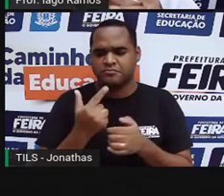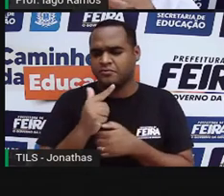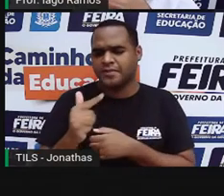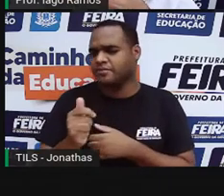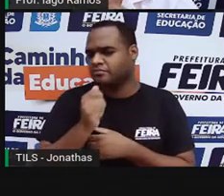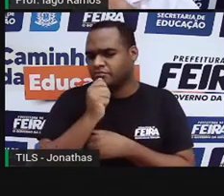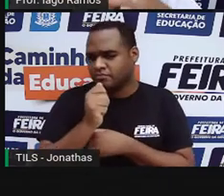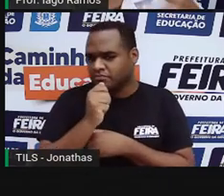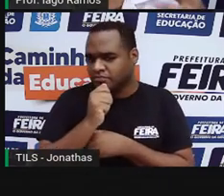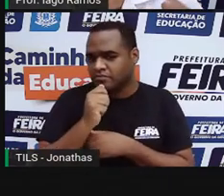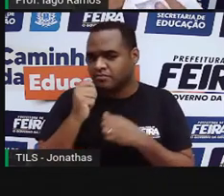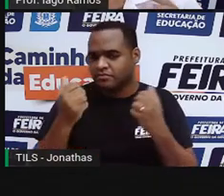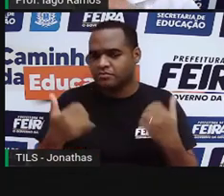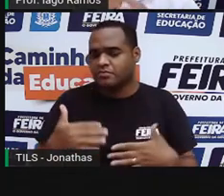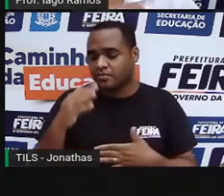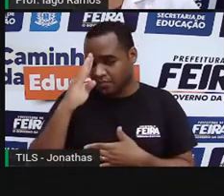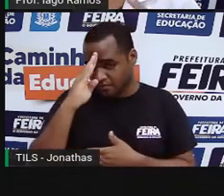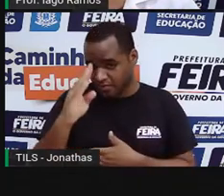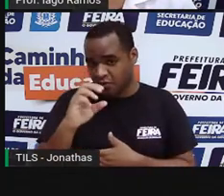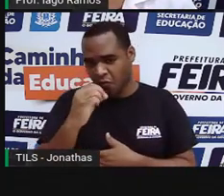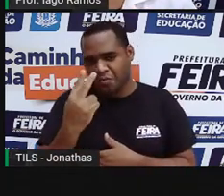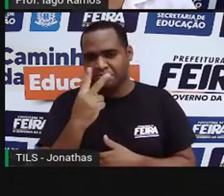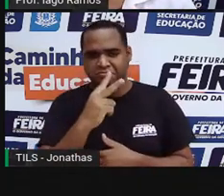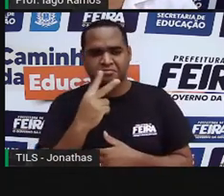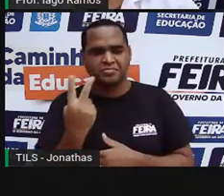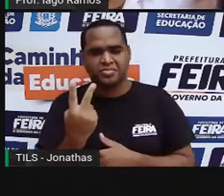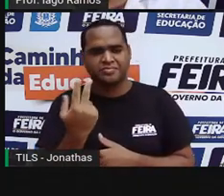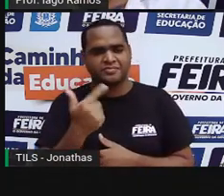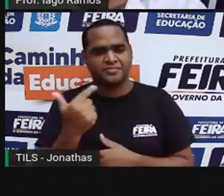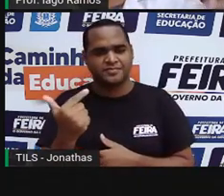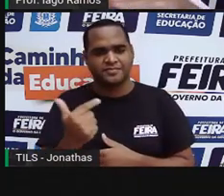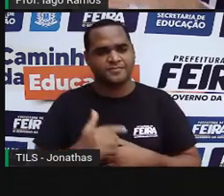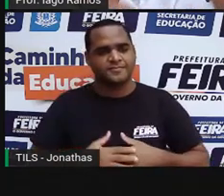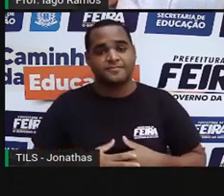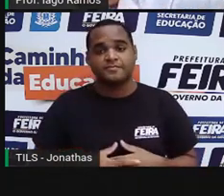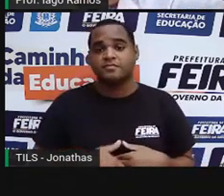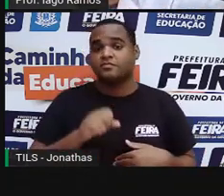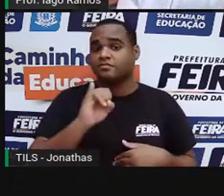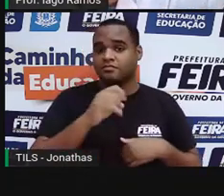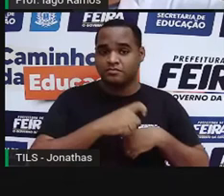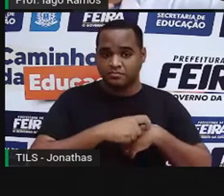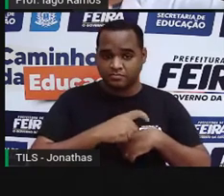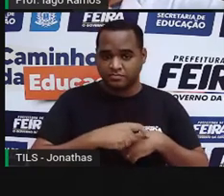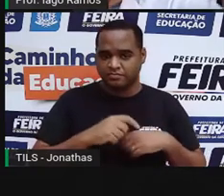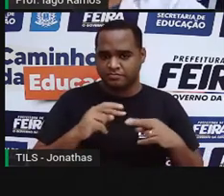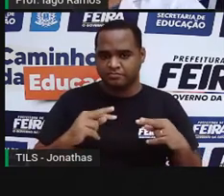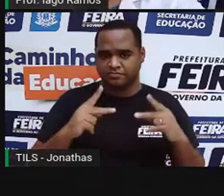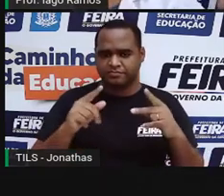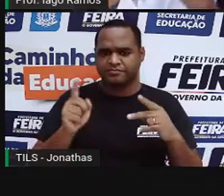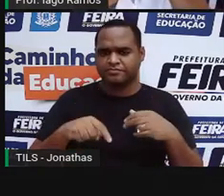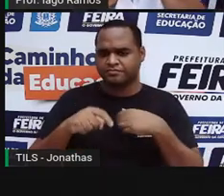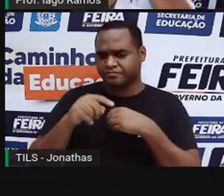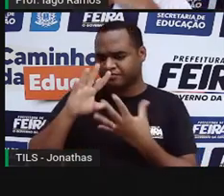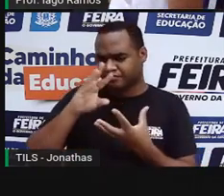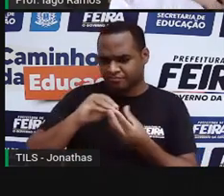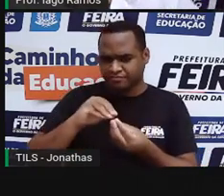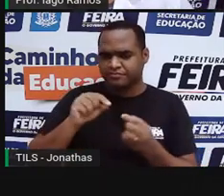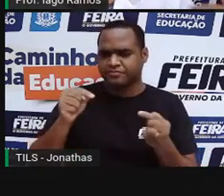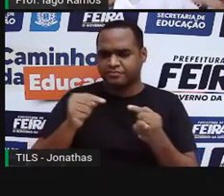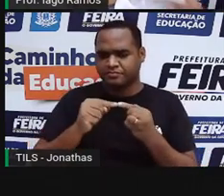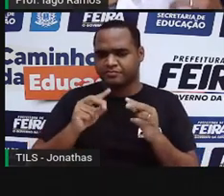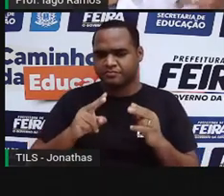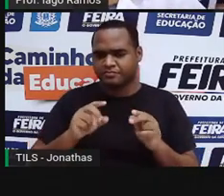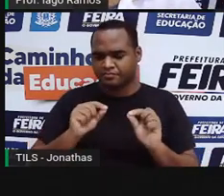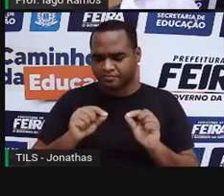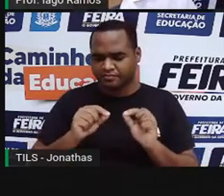Não há uma relação direta e nem inversa, né? Se o tempo aumenta, não significa também que vai haver uma